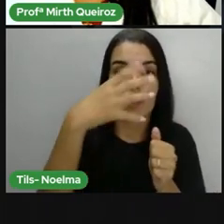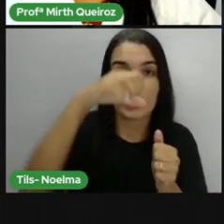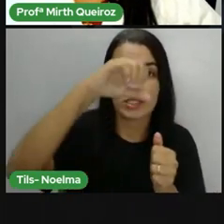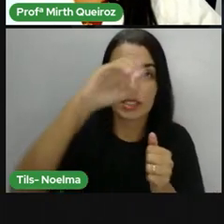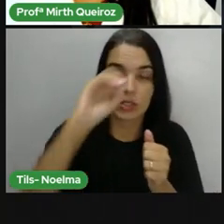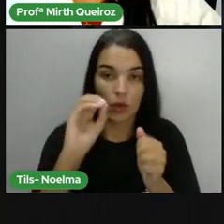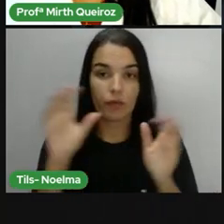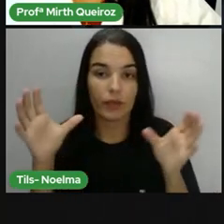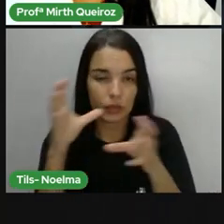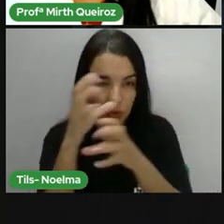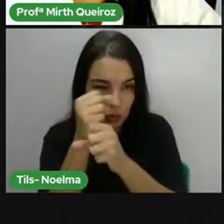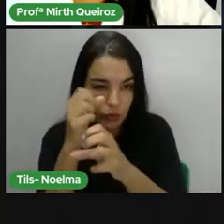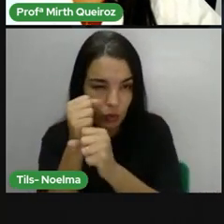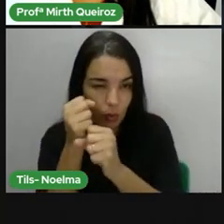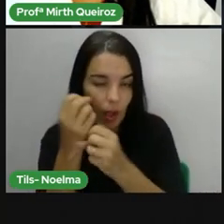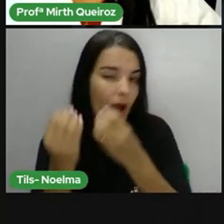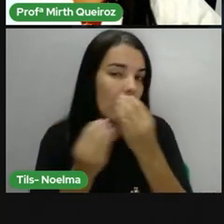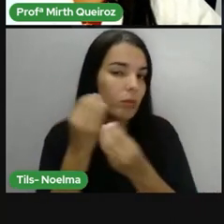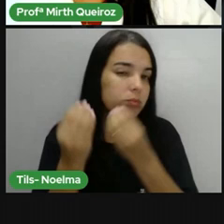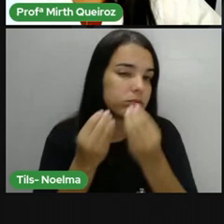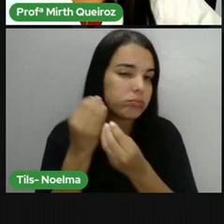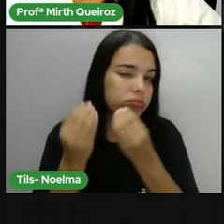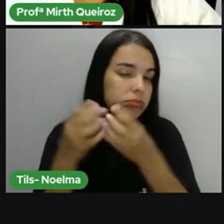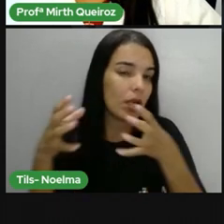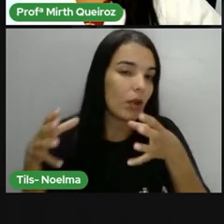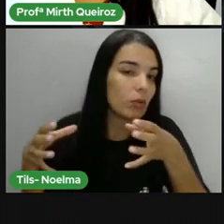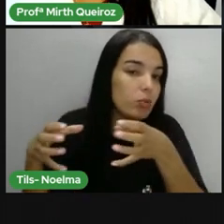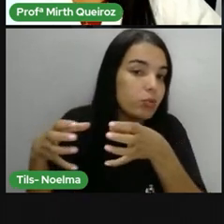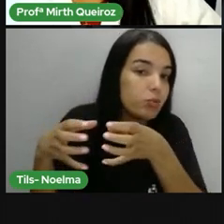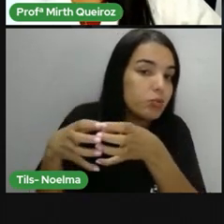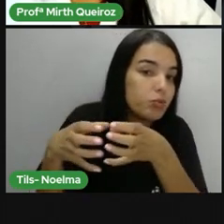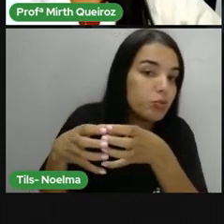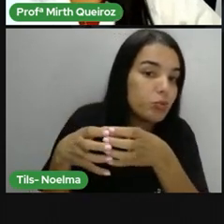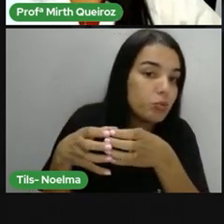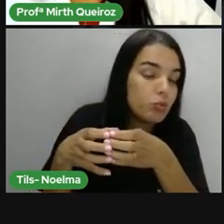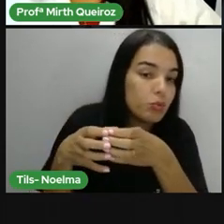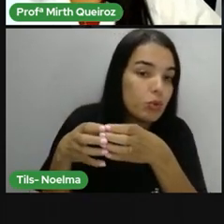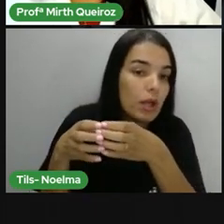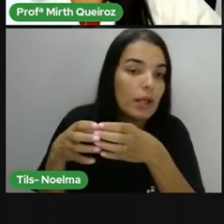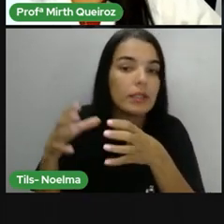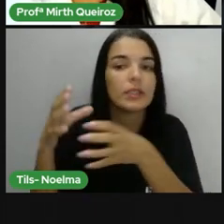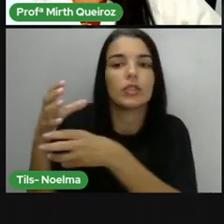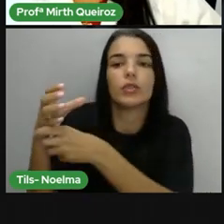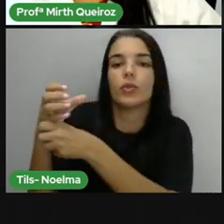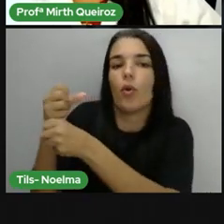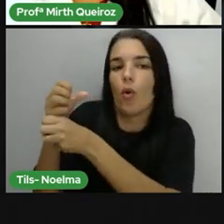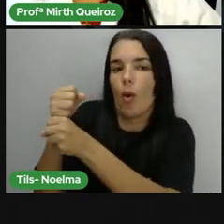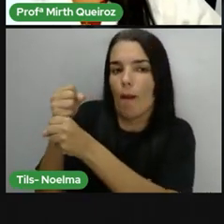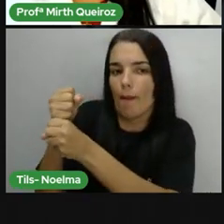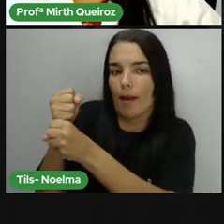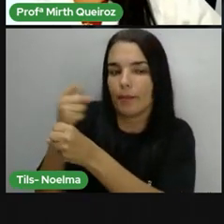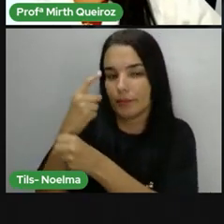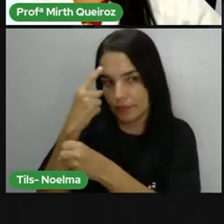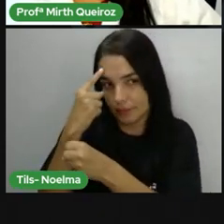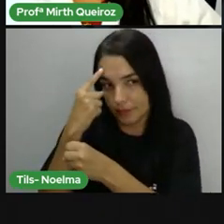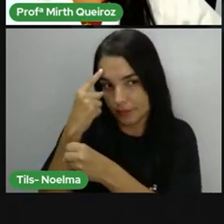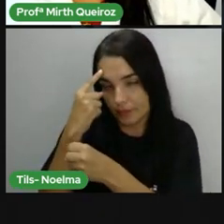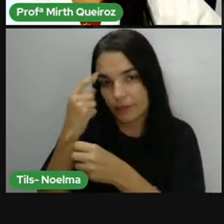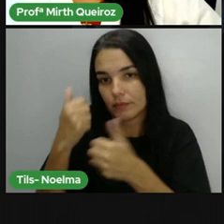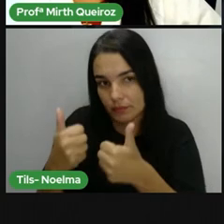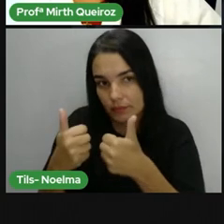calcular o valor do conjunto, ele junto, é a continha de quê? A adição, né? Nós vamos